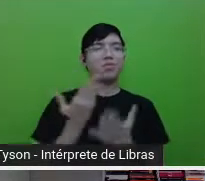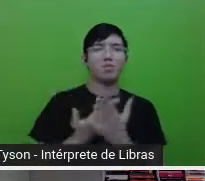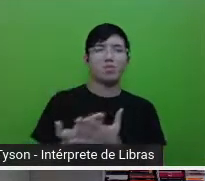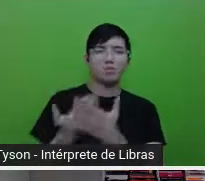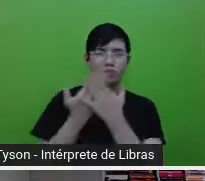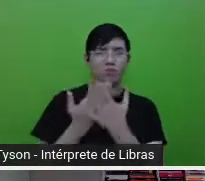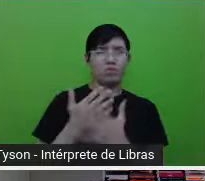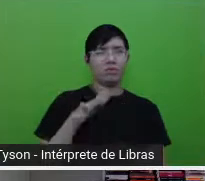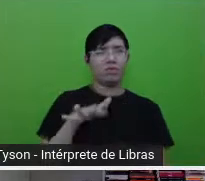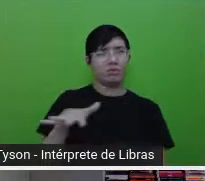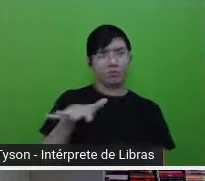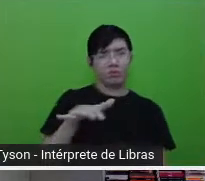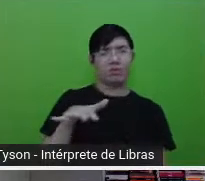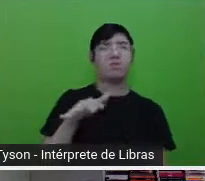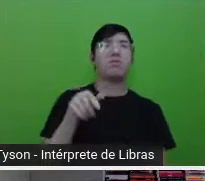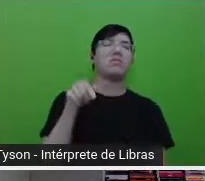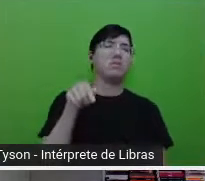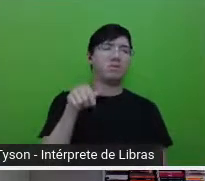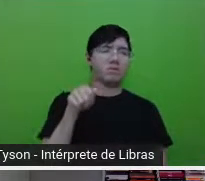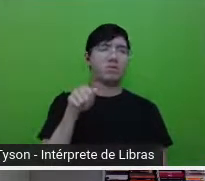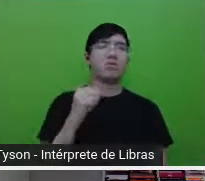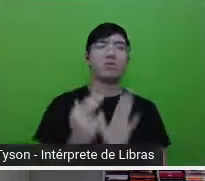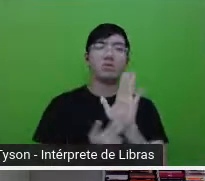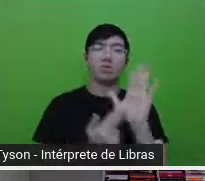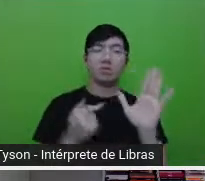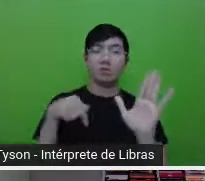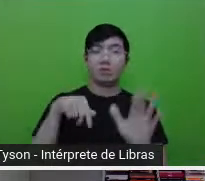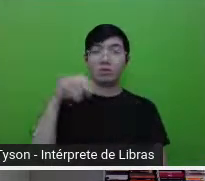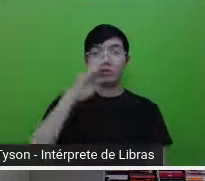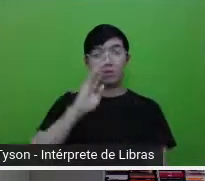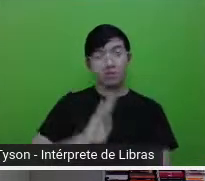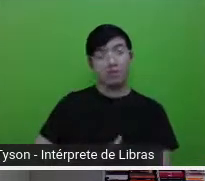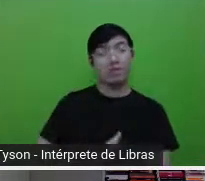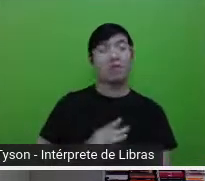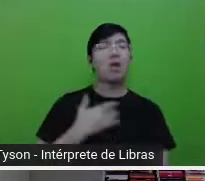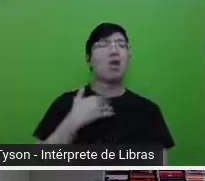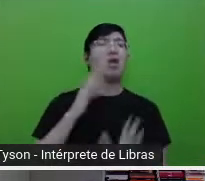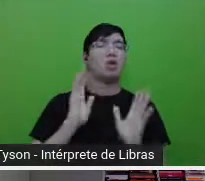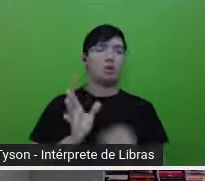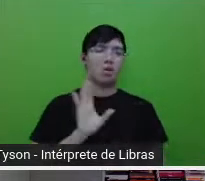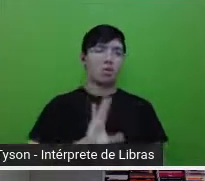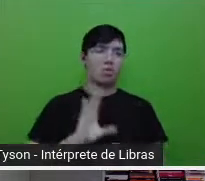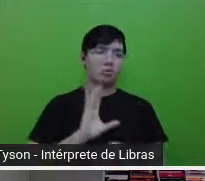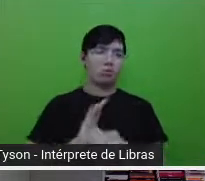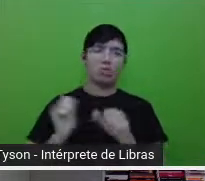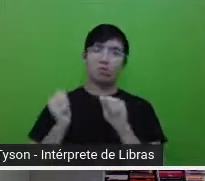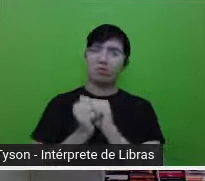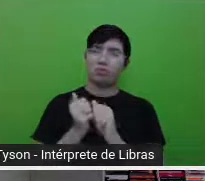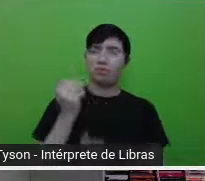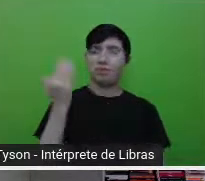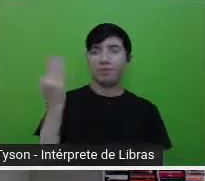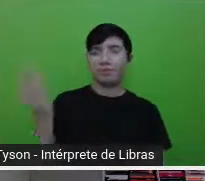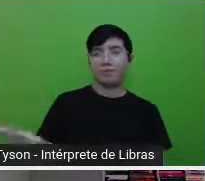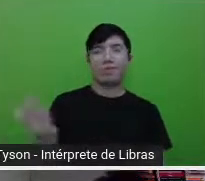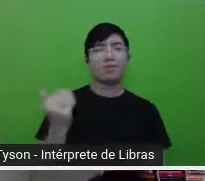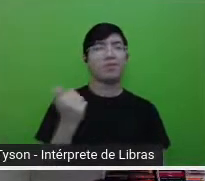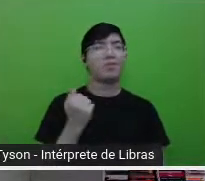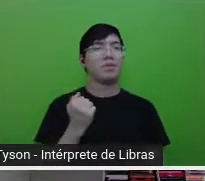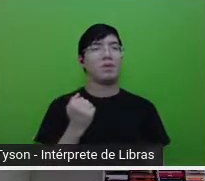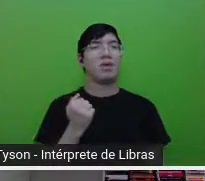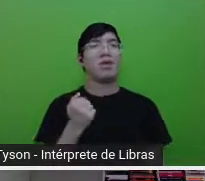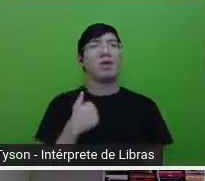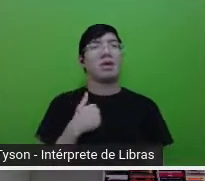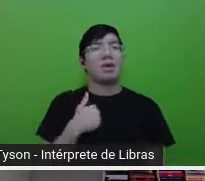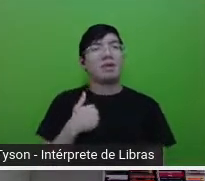autora aqui no Brasil e que organizou alguns cursos, né, eu fiz um curso com ela que foi maravilhoso e que me deu uma boa base, né,